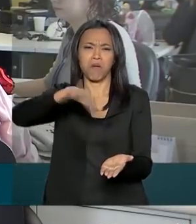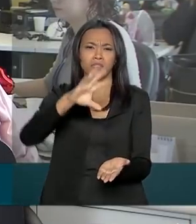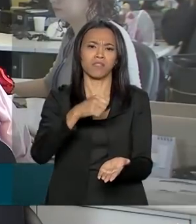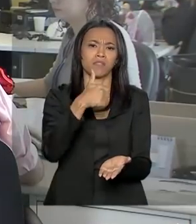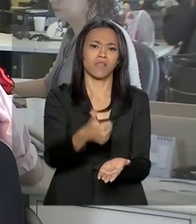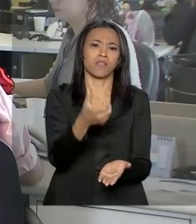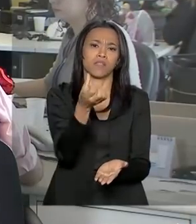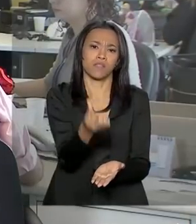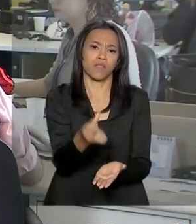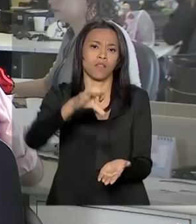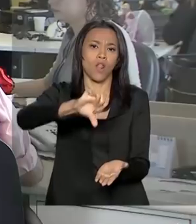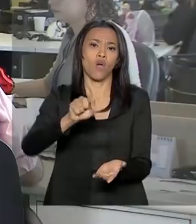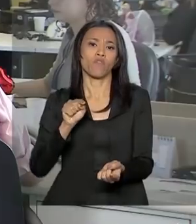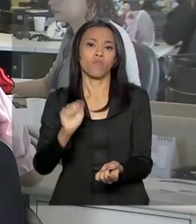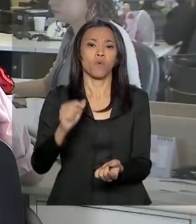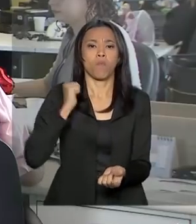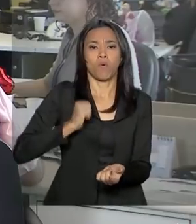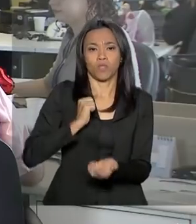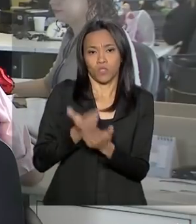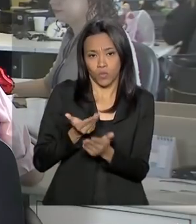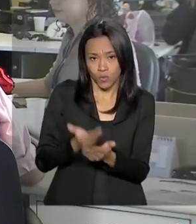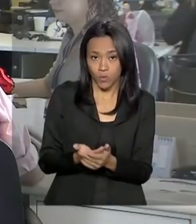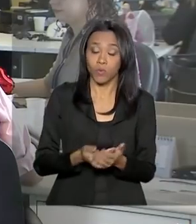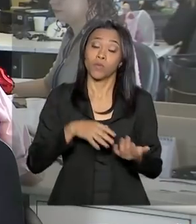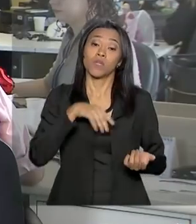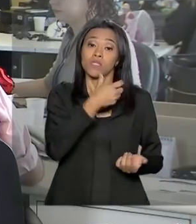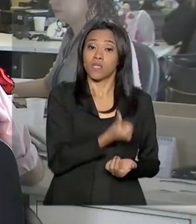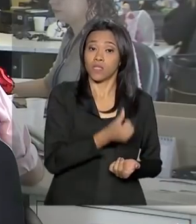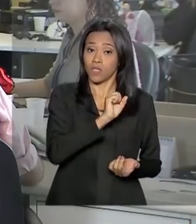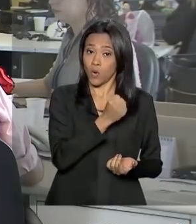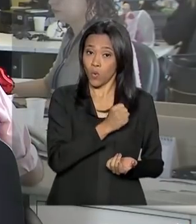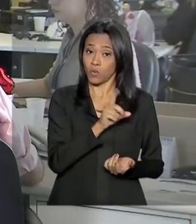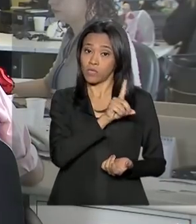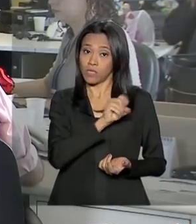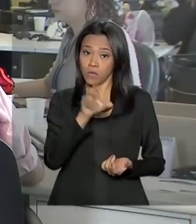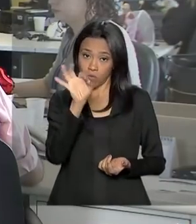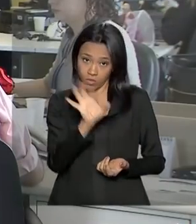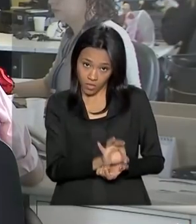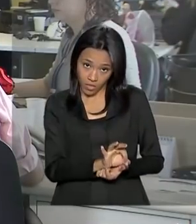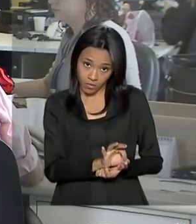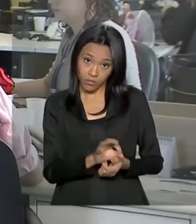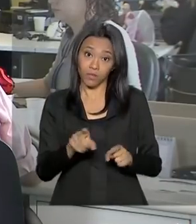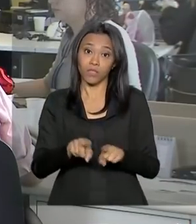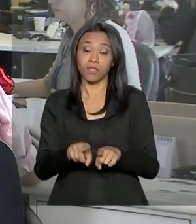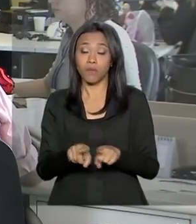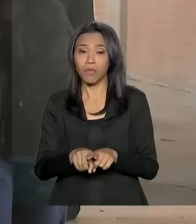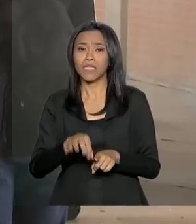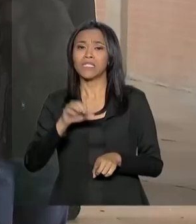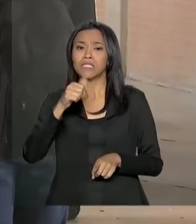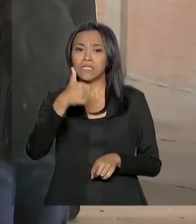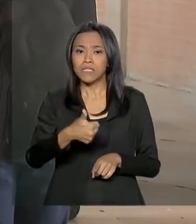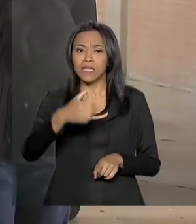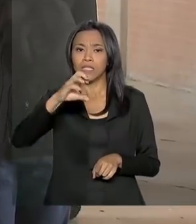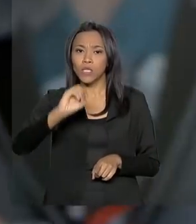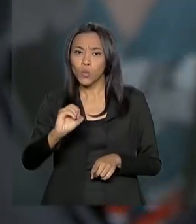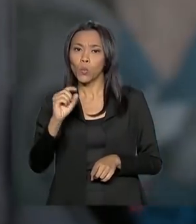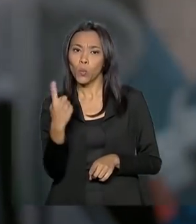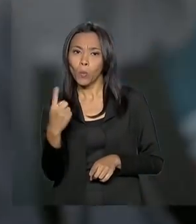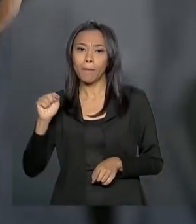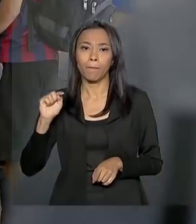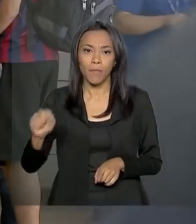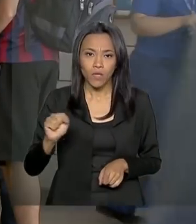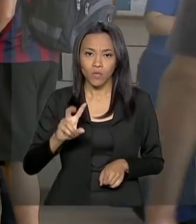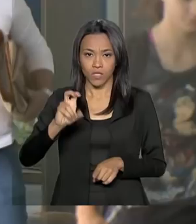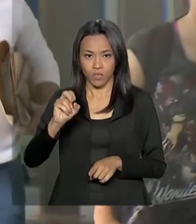mil bolsas de estudo, cerca de 68 mil bolsas integrais e pouco mais de 101 mil parciais. As bolsas parciais, de